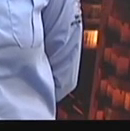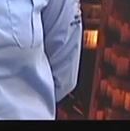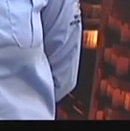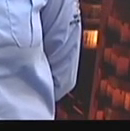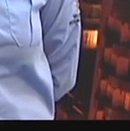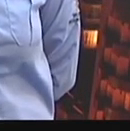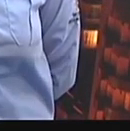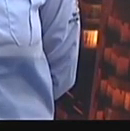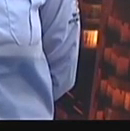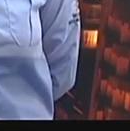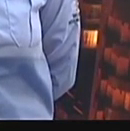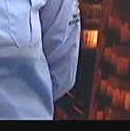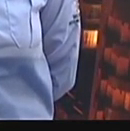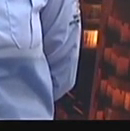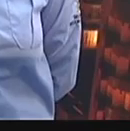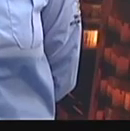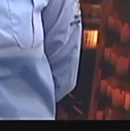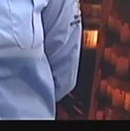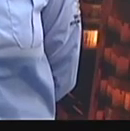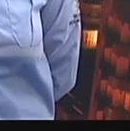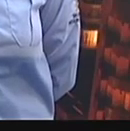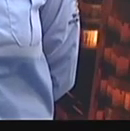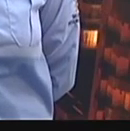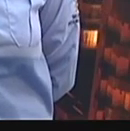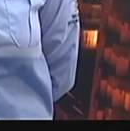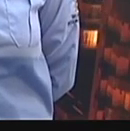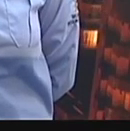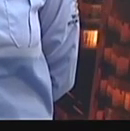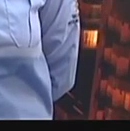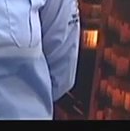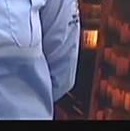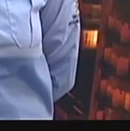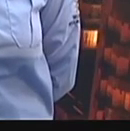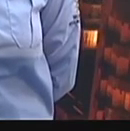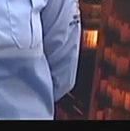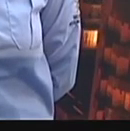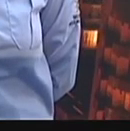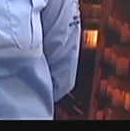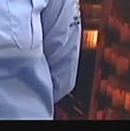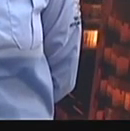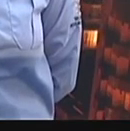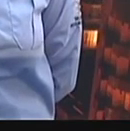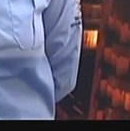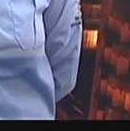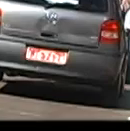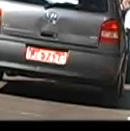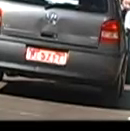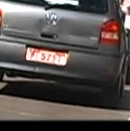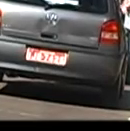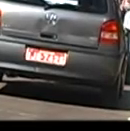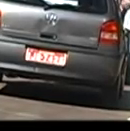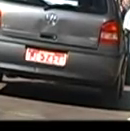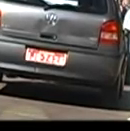morte no trânsito. Então, atenção condutores e pedestres. Se beber, não dirije.